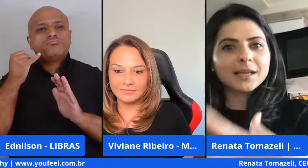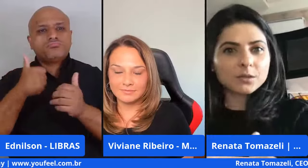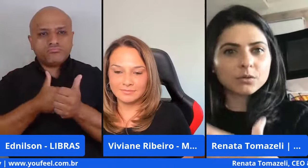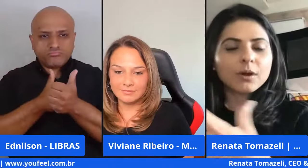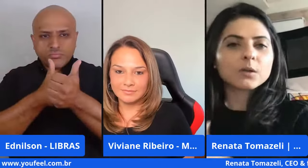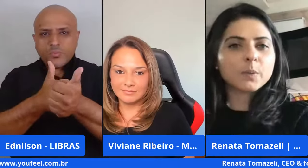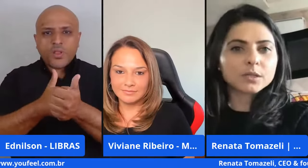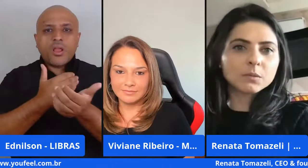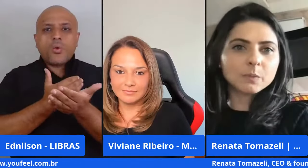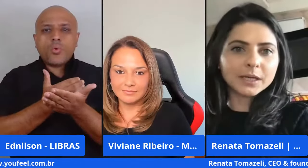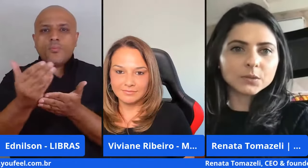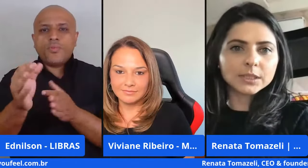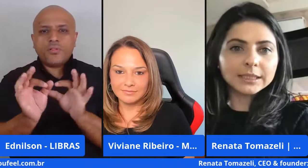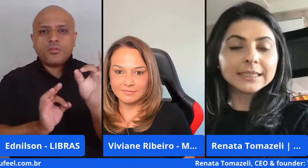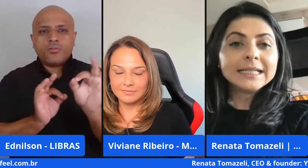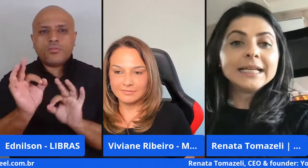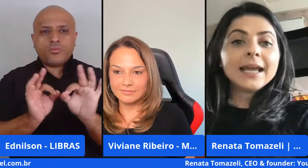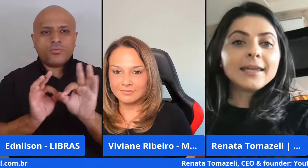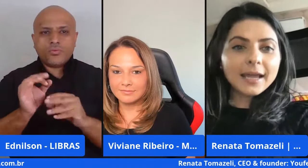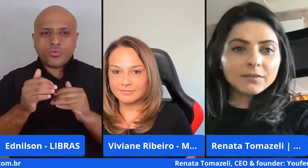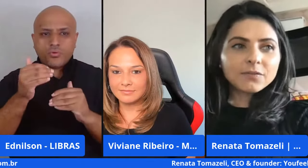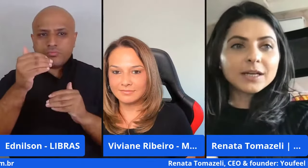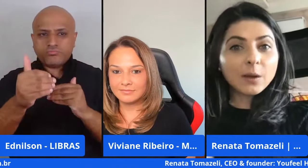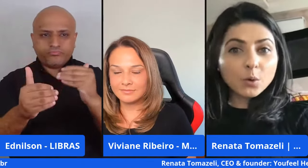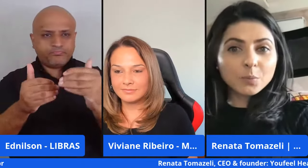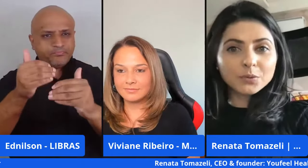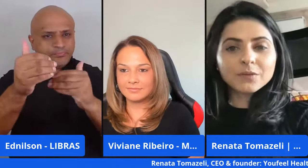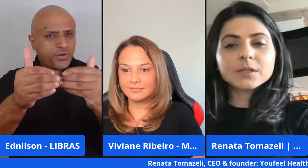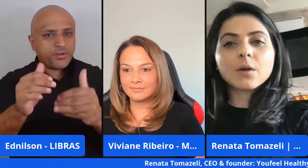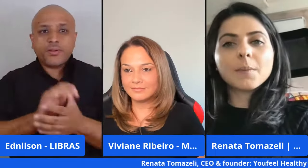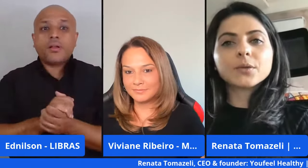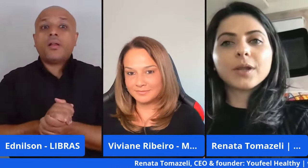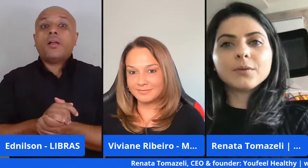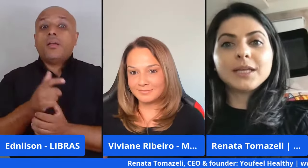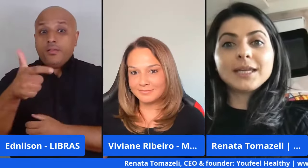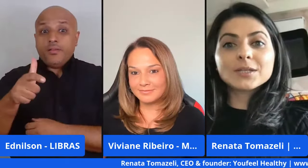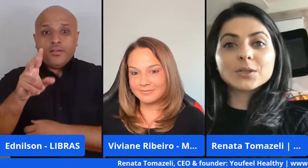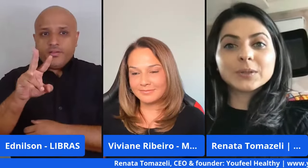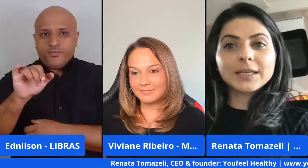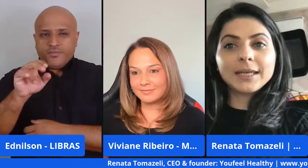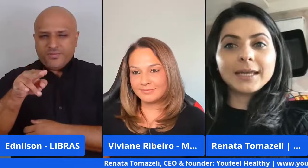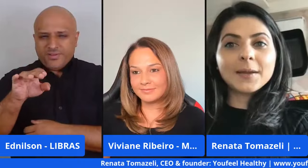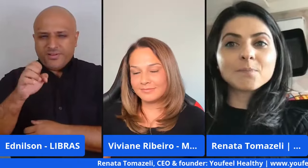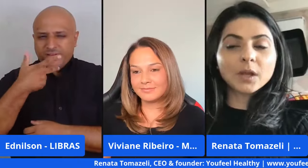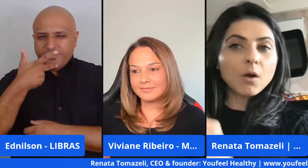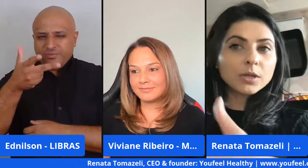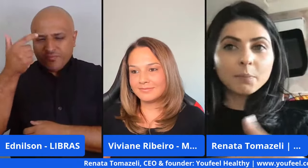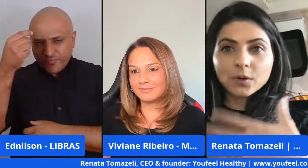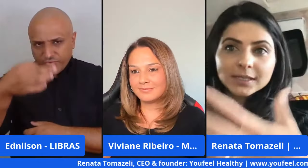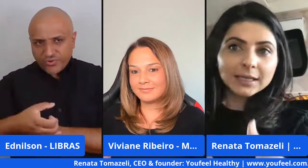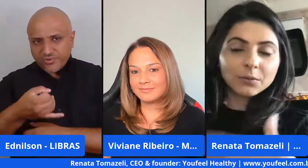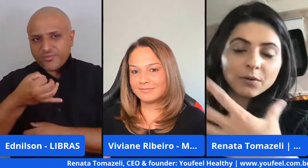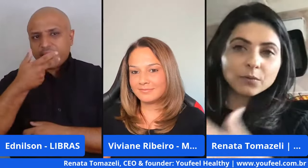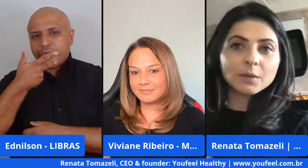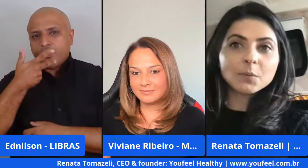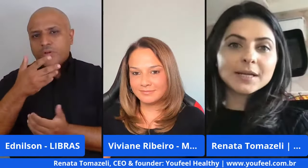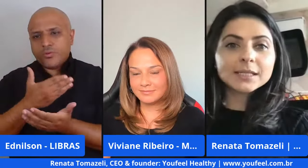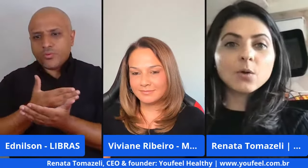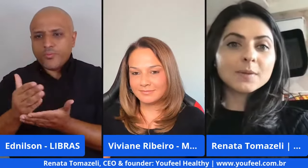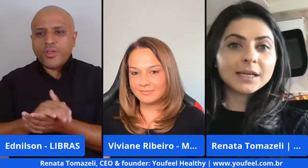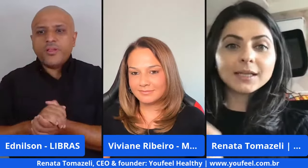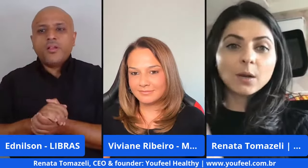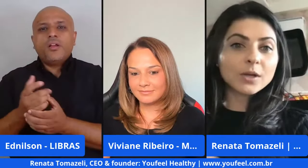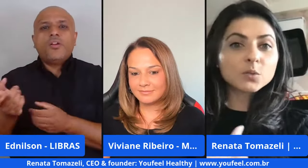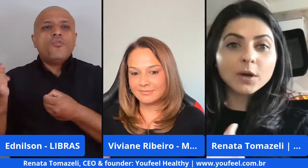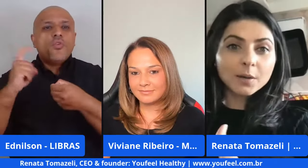então que eu comecei a estruturar os próximos passos né e aí Viviane tem um outro ponto que você comentou lá no início que logo depois então eu voltei para o